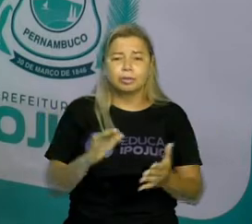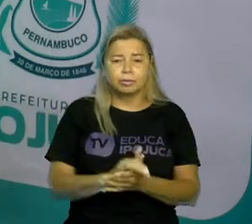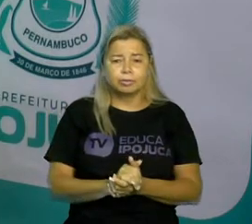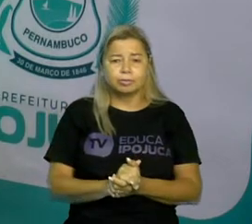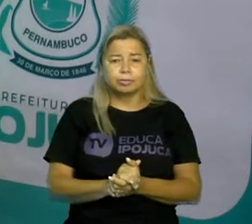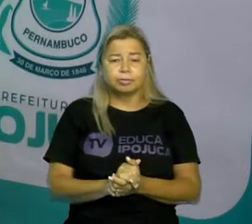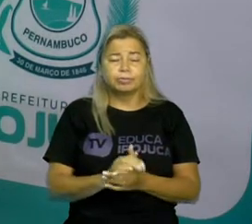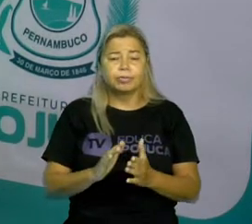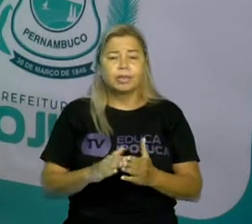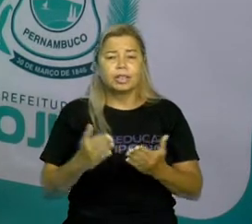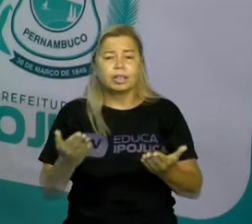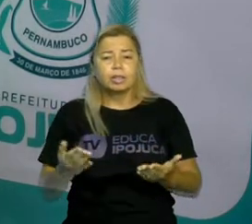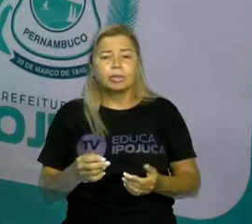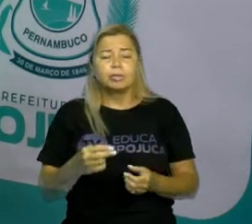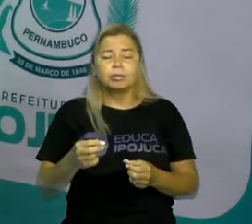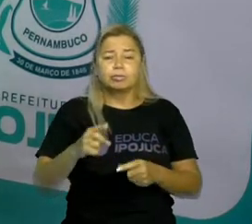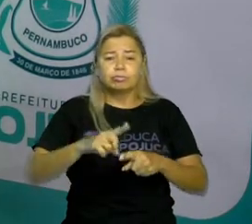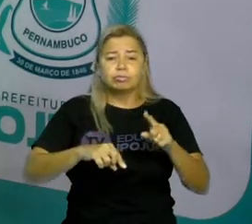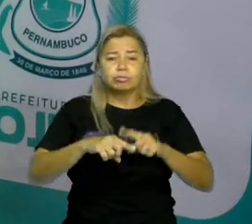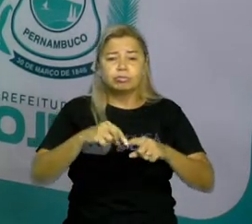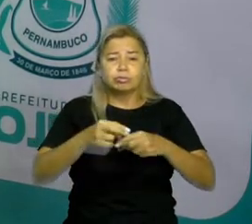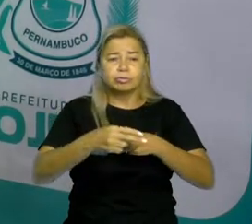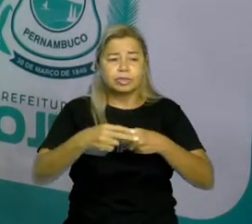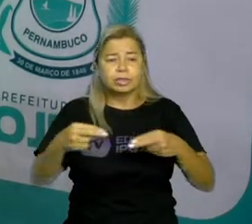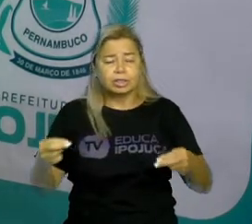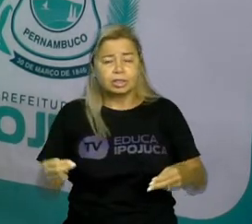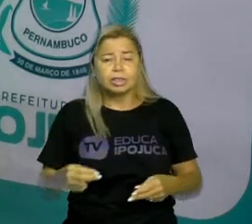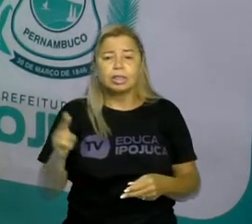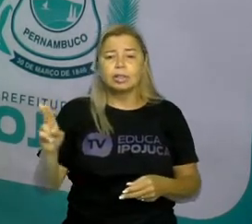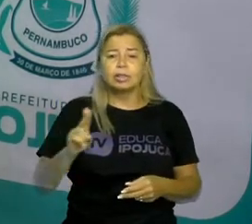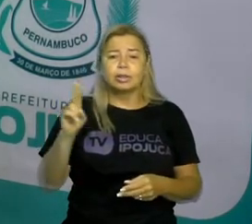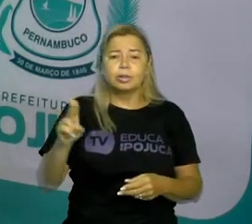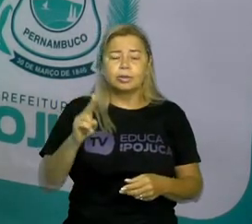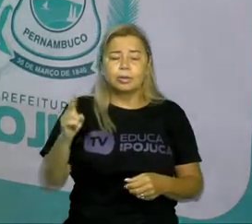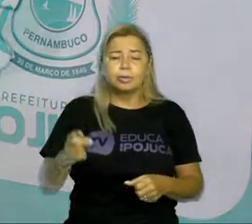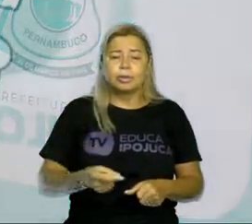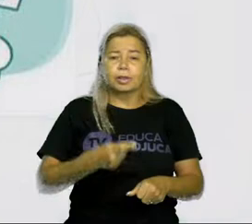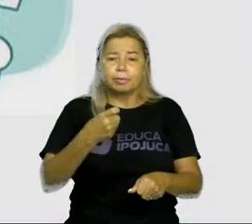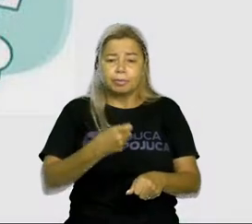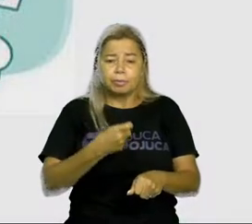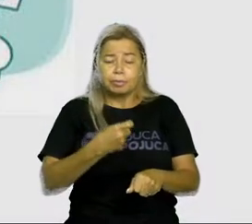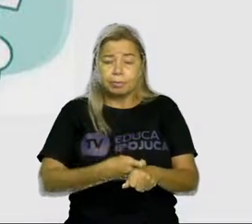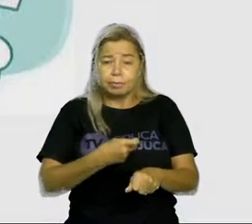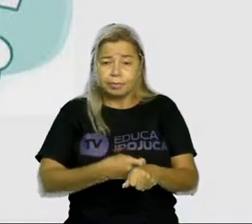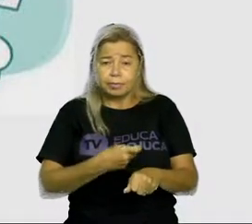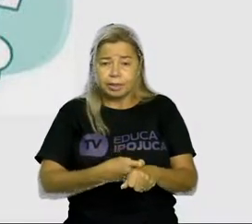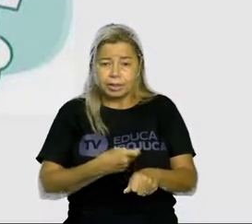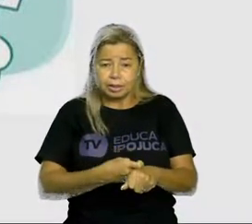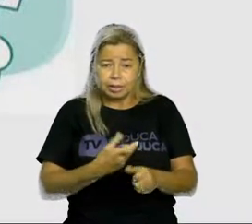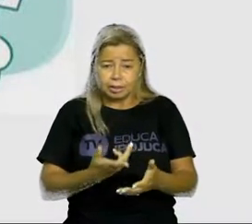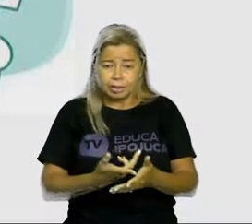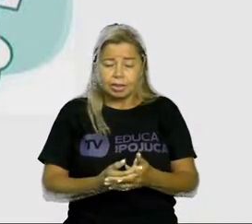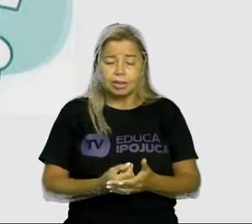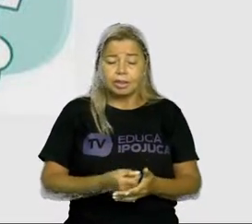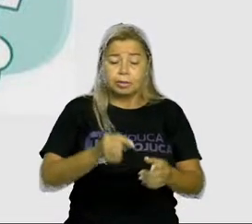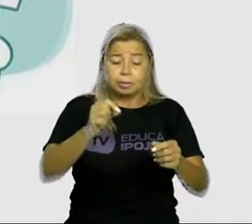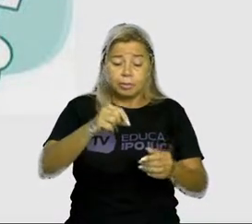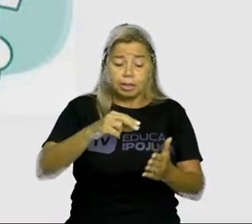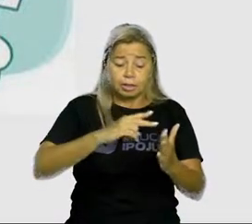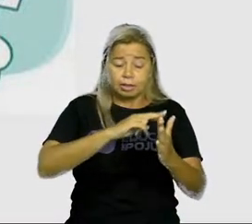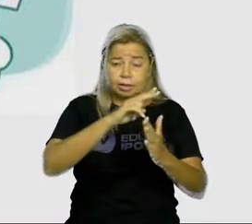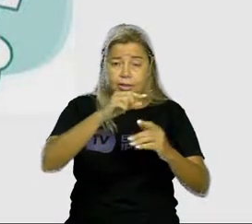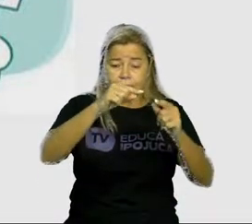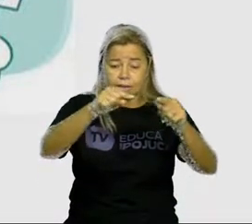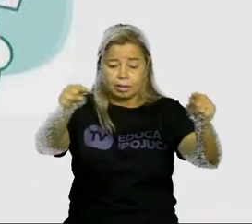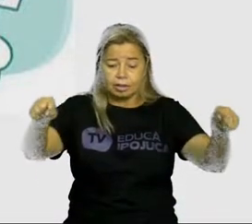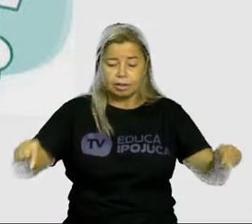utilizado para amarelinha, a gente usa sempre pedra ou giz para desenhar amarelinha no chão, a gente também usa pedra para atirar nas